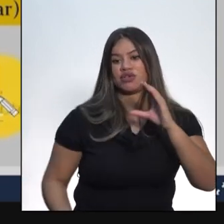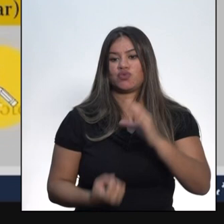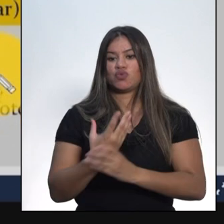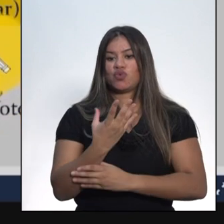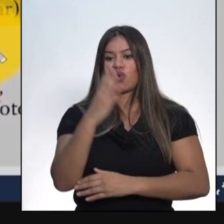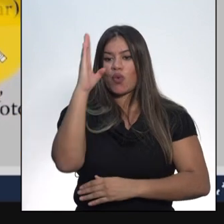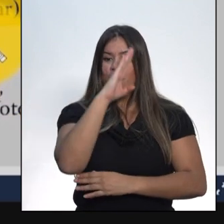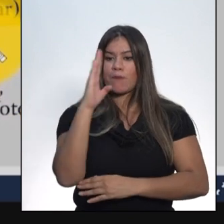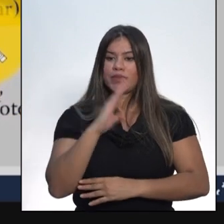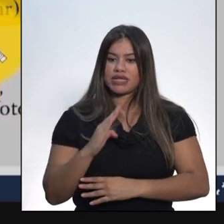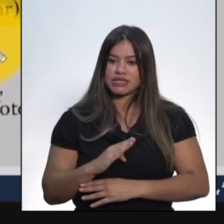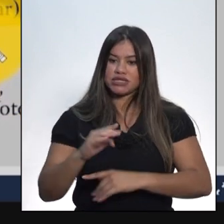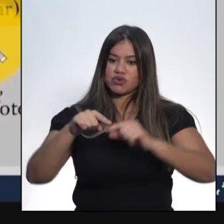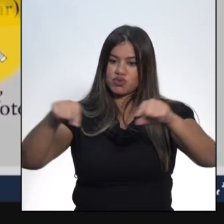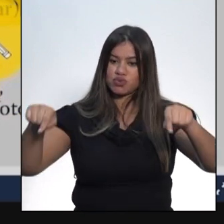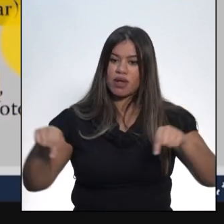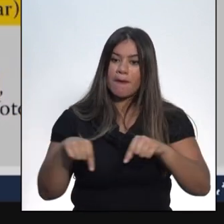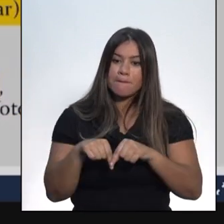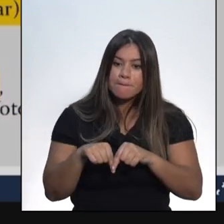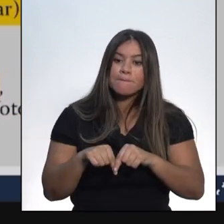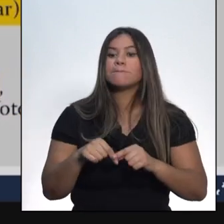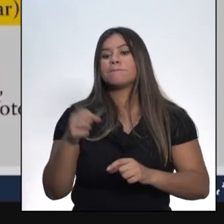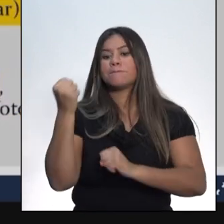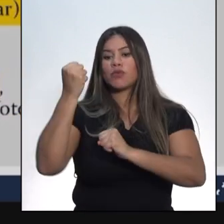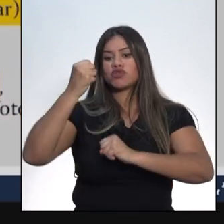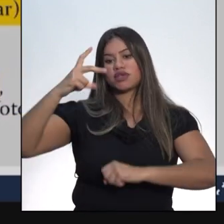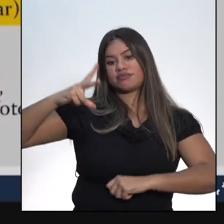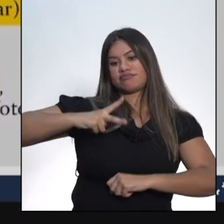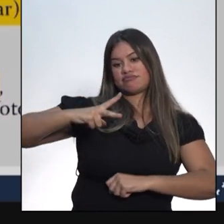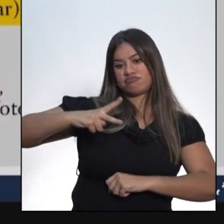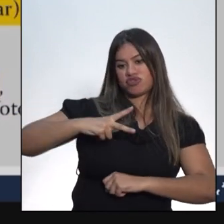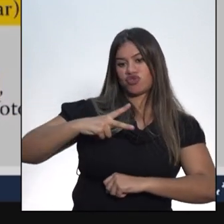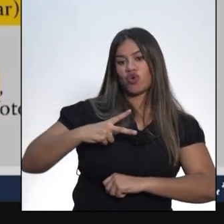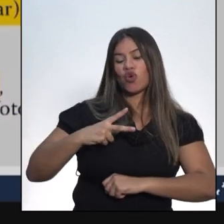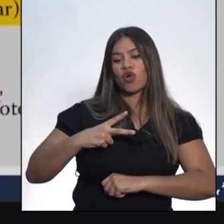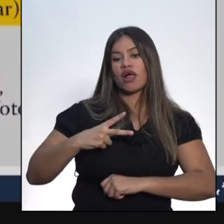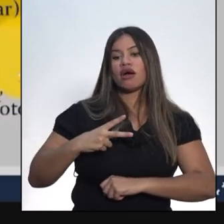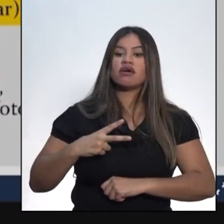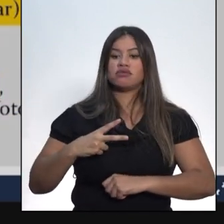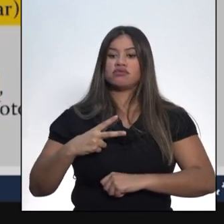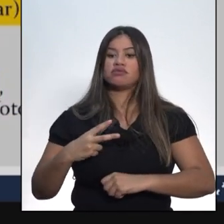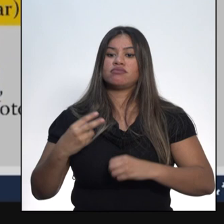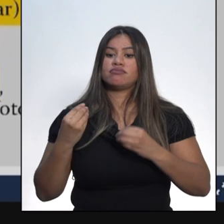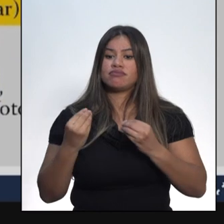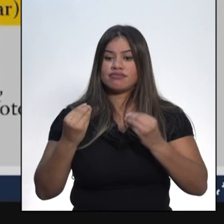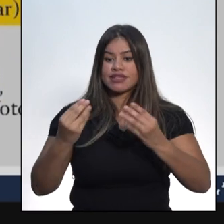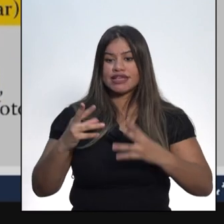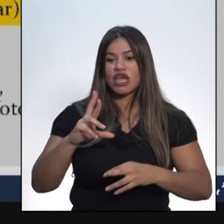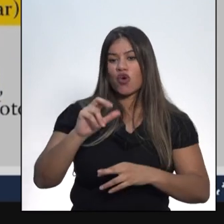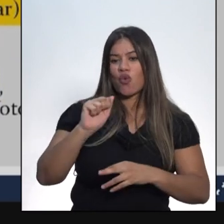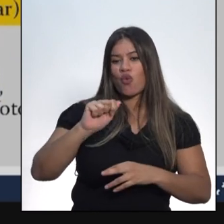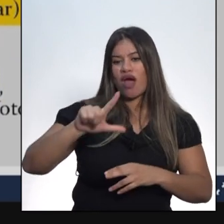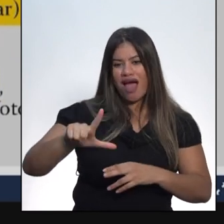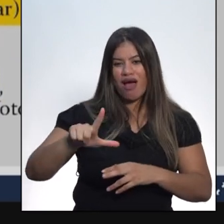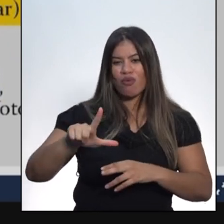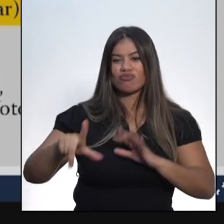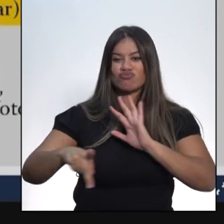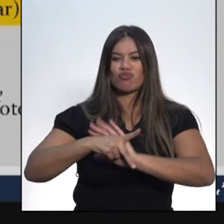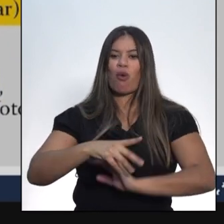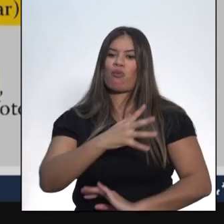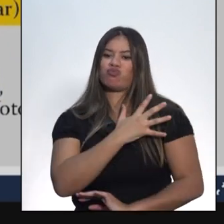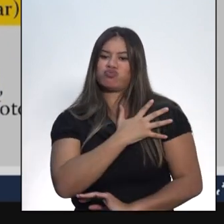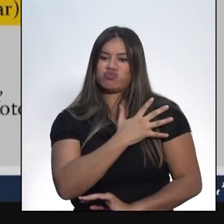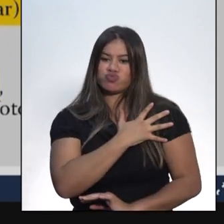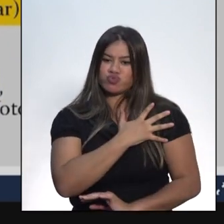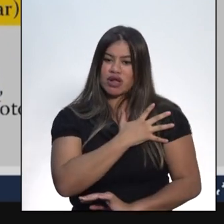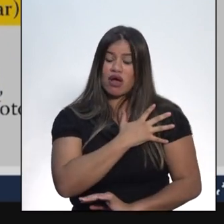reserva de um espaço de poder particular onde era implantado o curral eleitoral do coronel. Nesse espaço